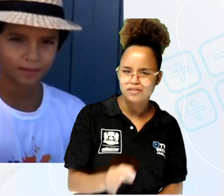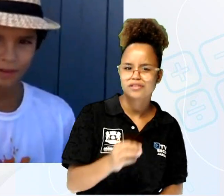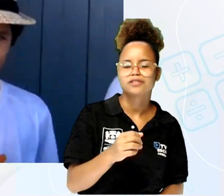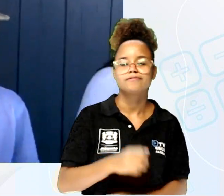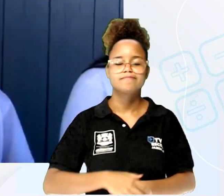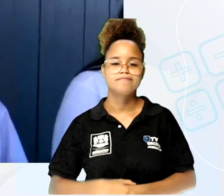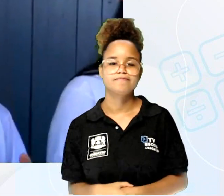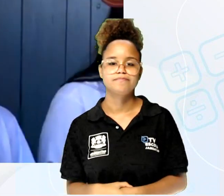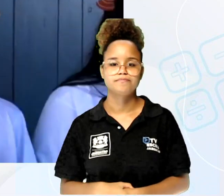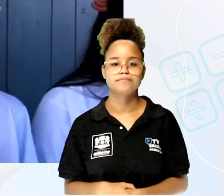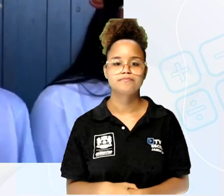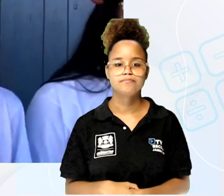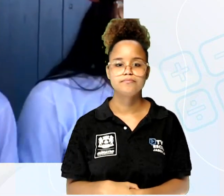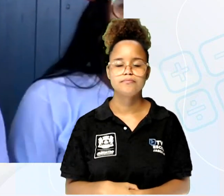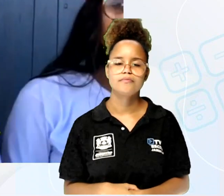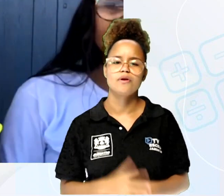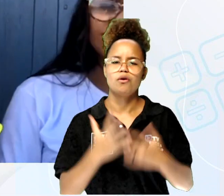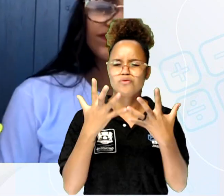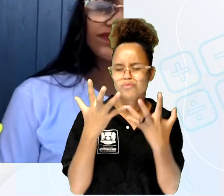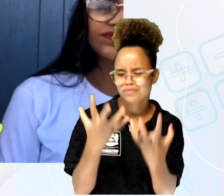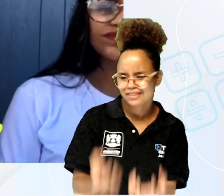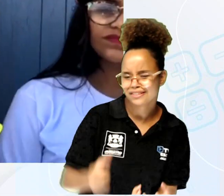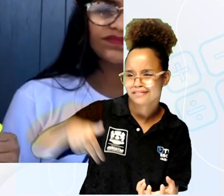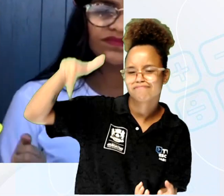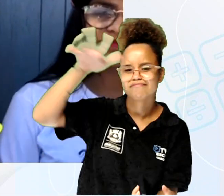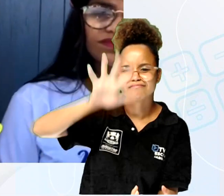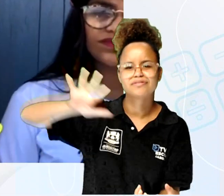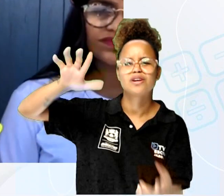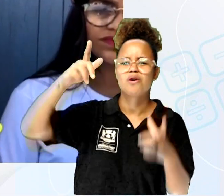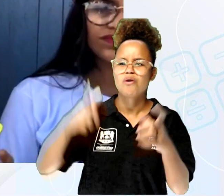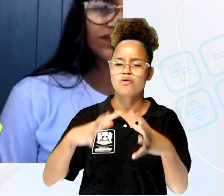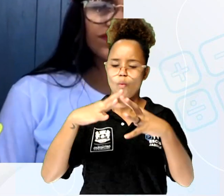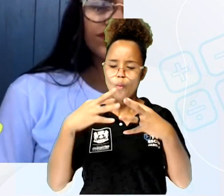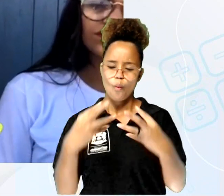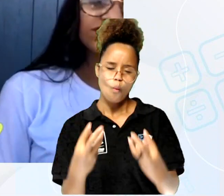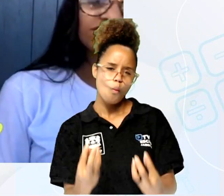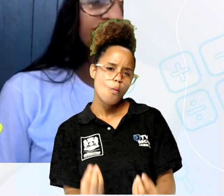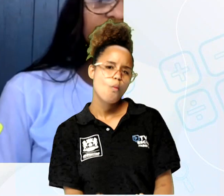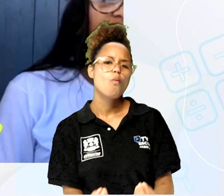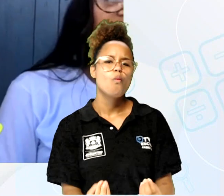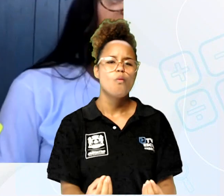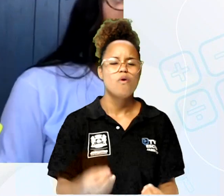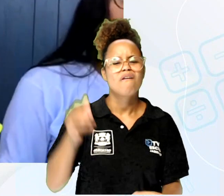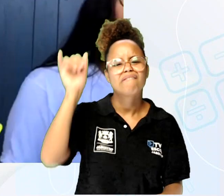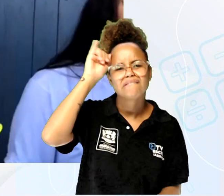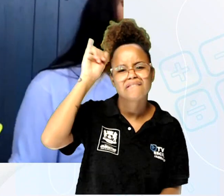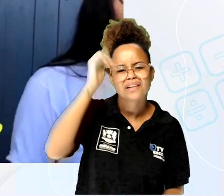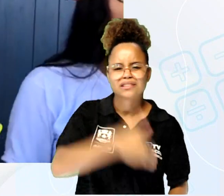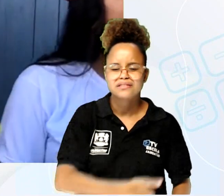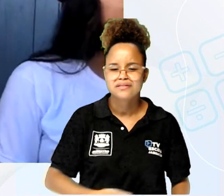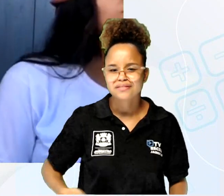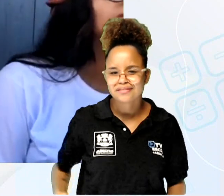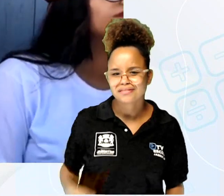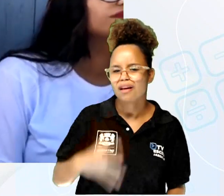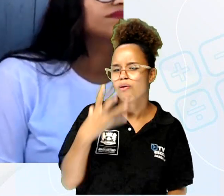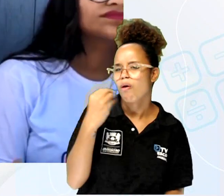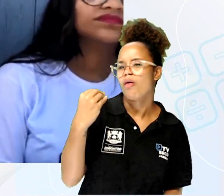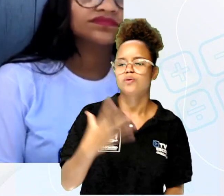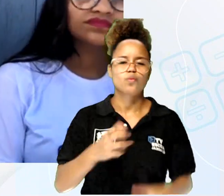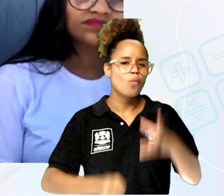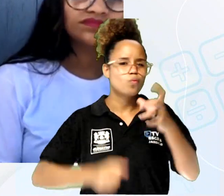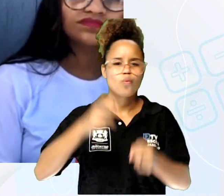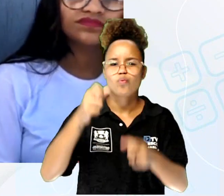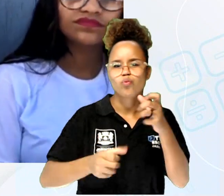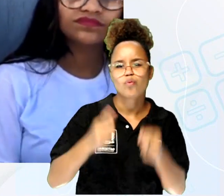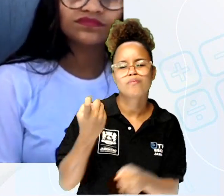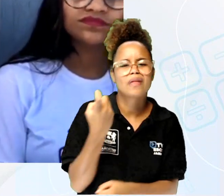toma gente. Numa seca no Nordeste, todo mato murcha rama. Vaca faminta emagrece, bezerra o pé e não mama. Traíra